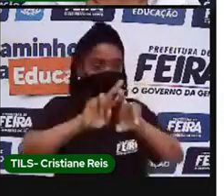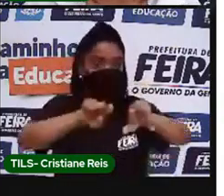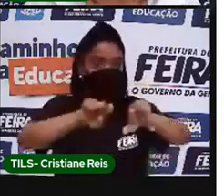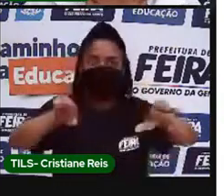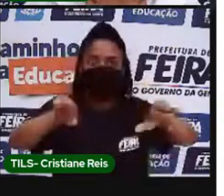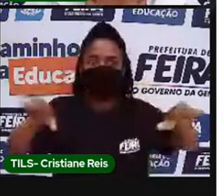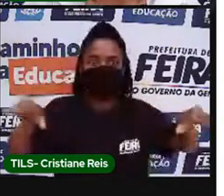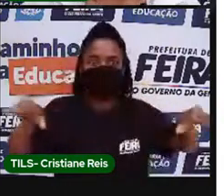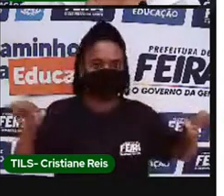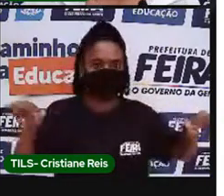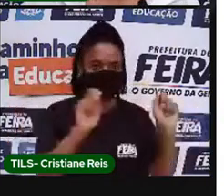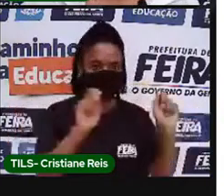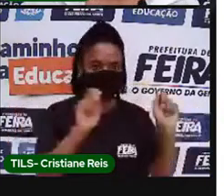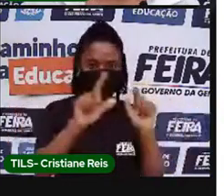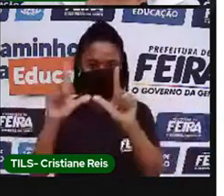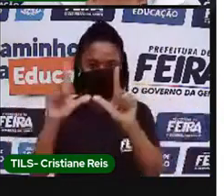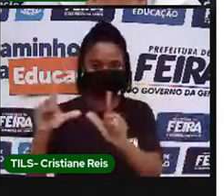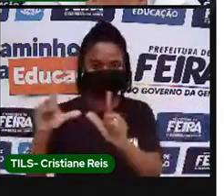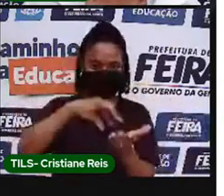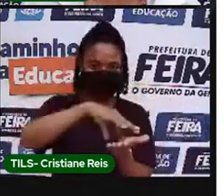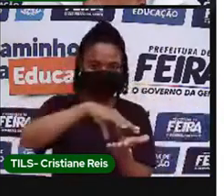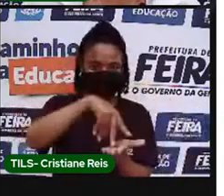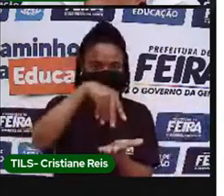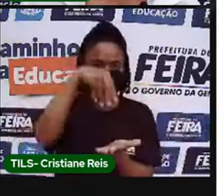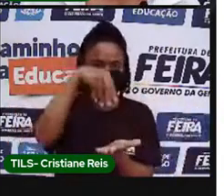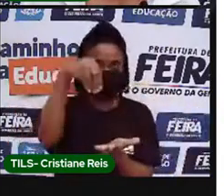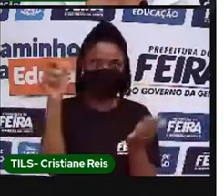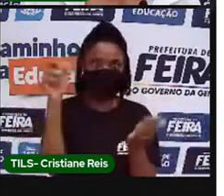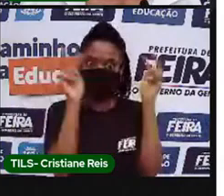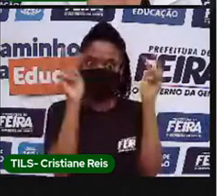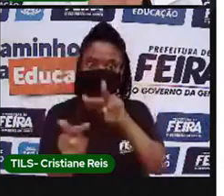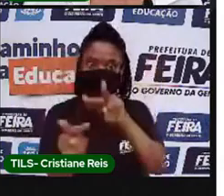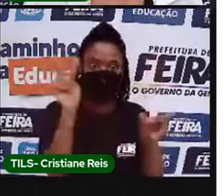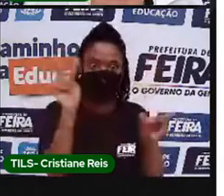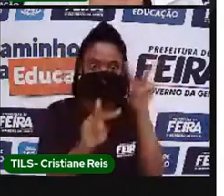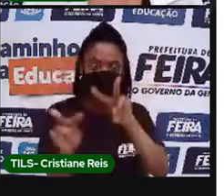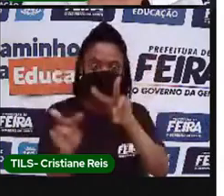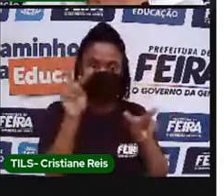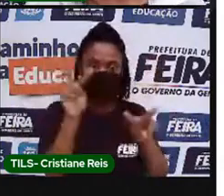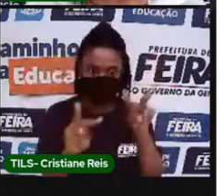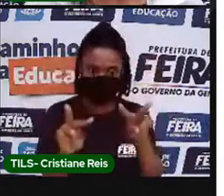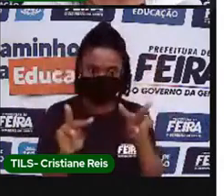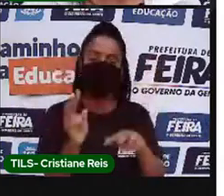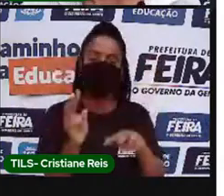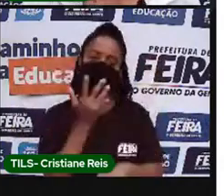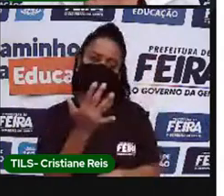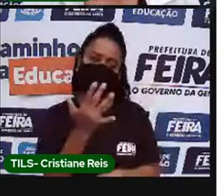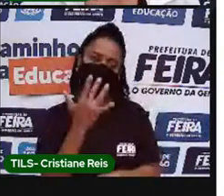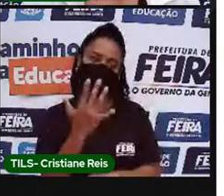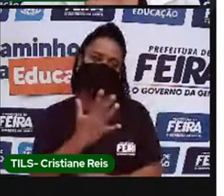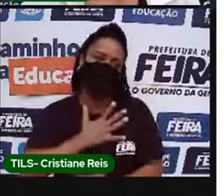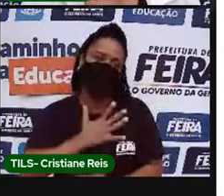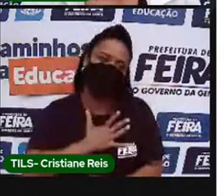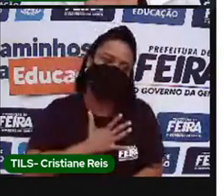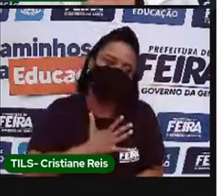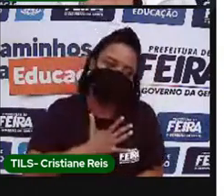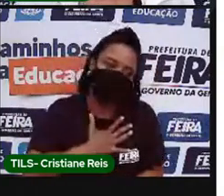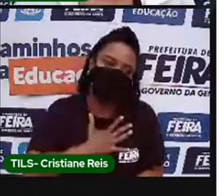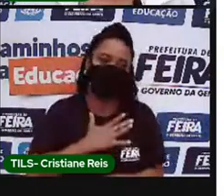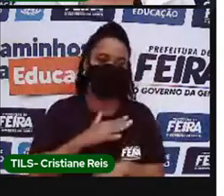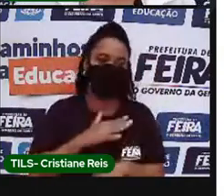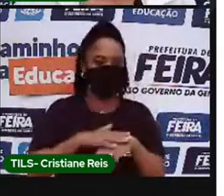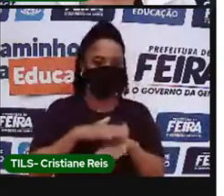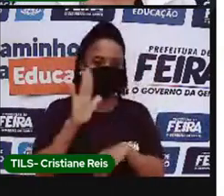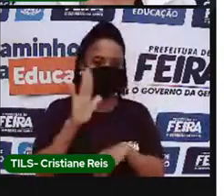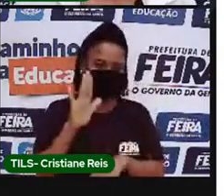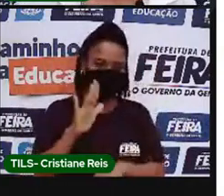obras de arte, as várias artes visuais, de acordo com a cor de sua preferência. Então,